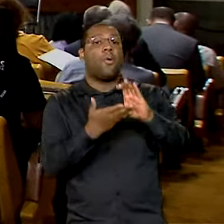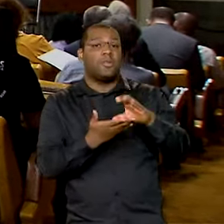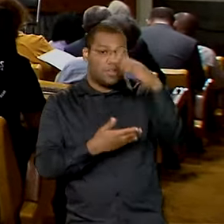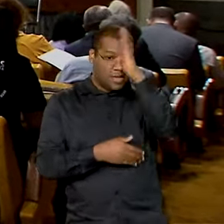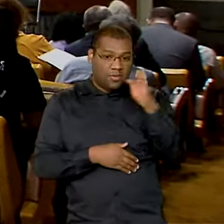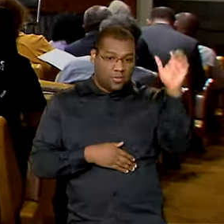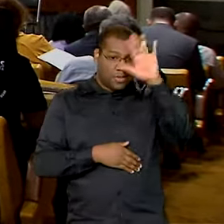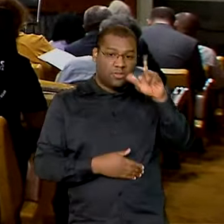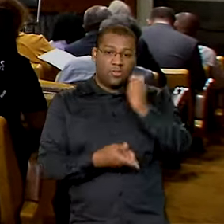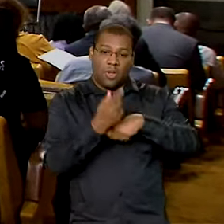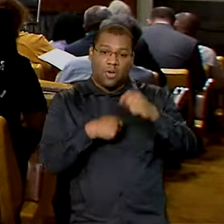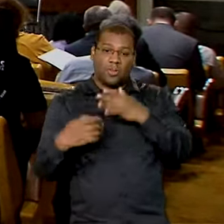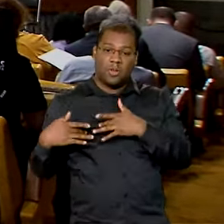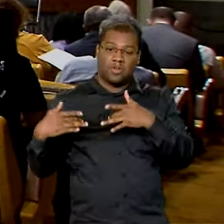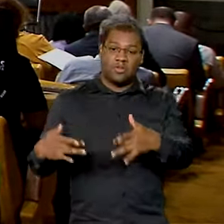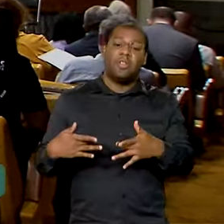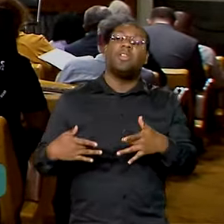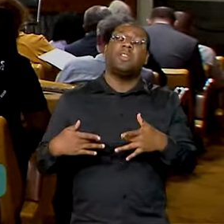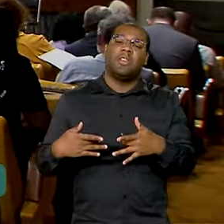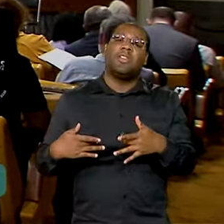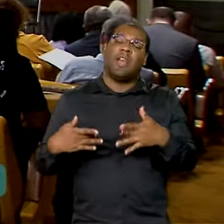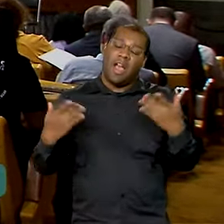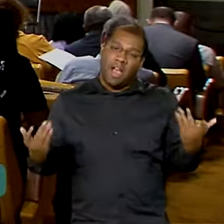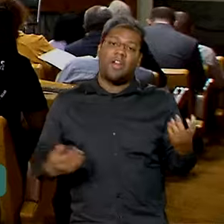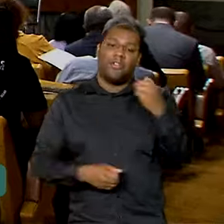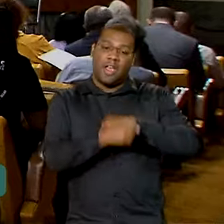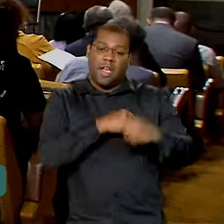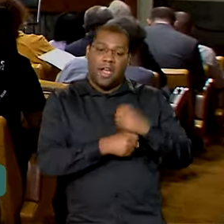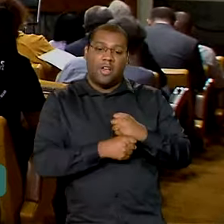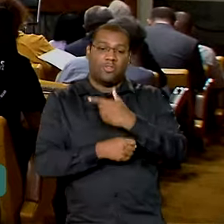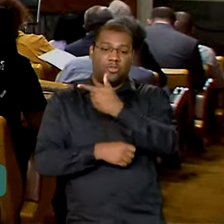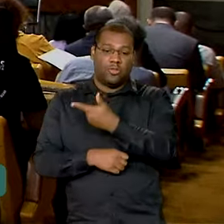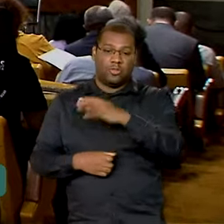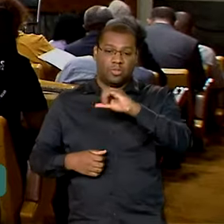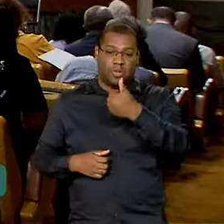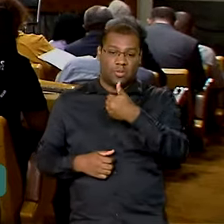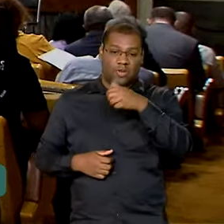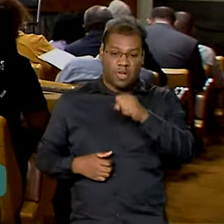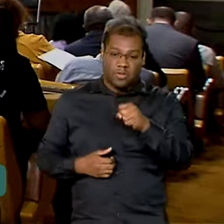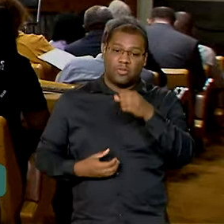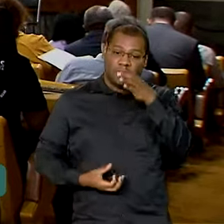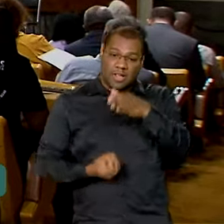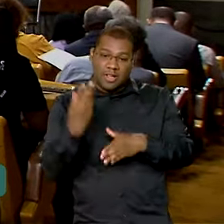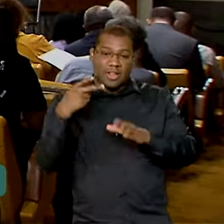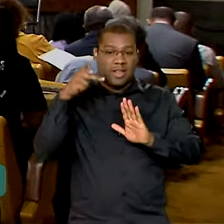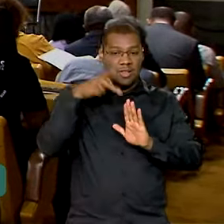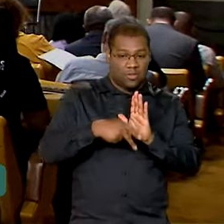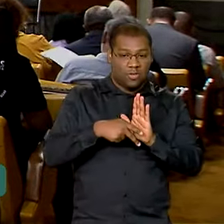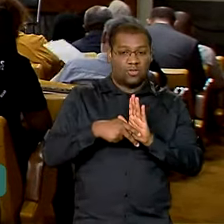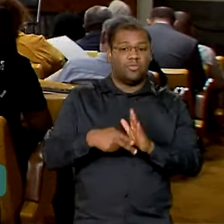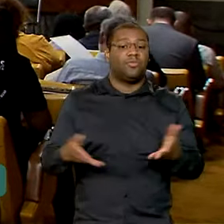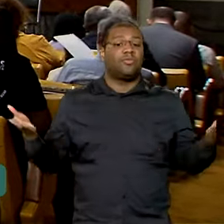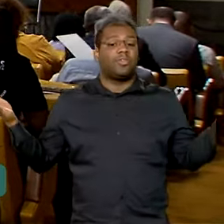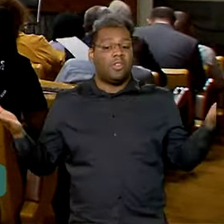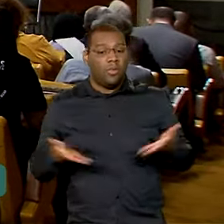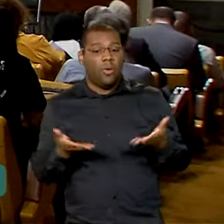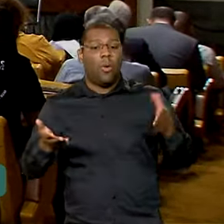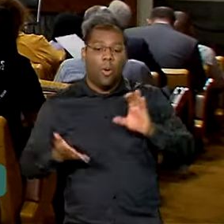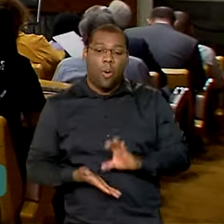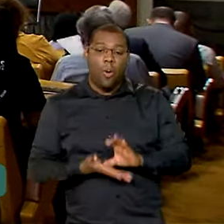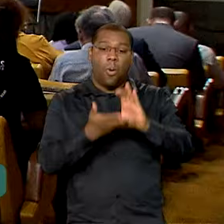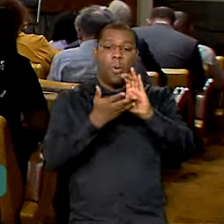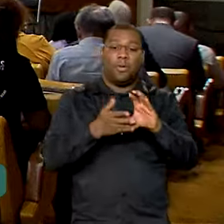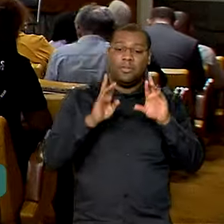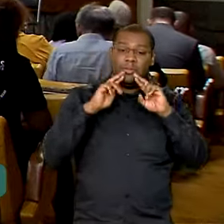Economia Solidária, que é composto pelo governo federal e sociedade civil. Agora o Conselho volta a se reunir